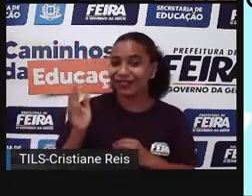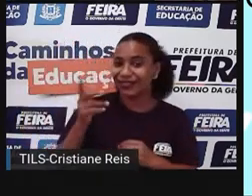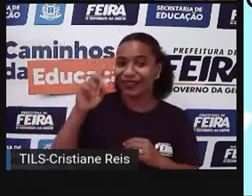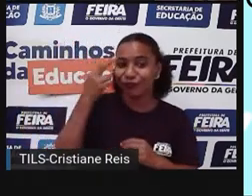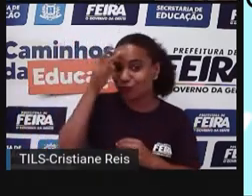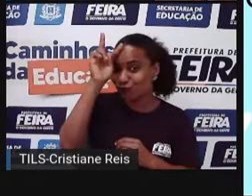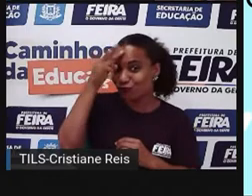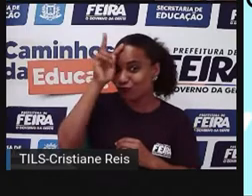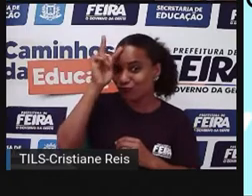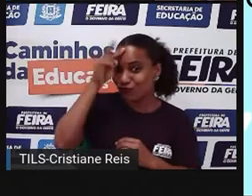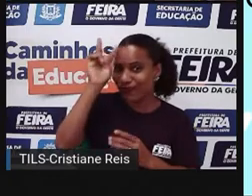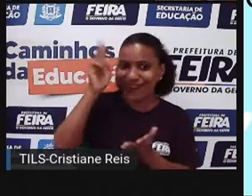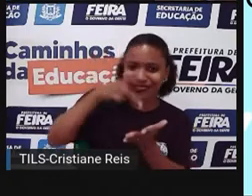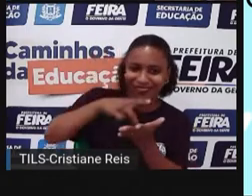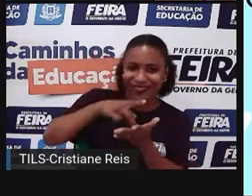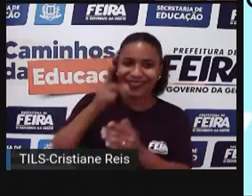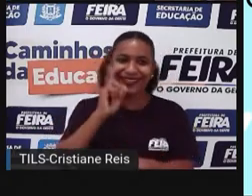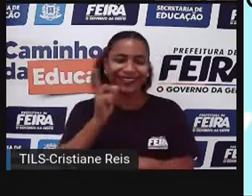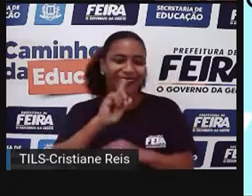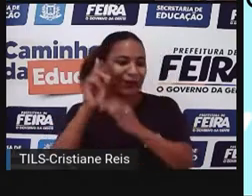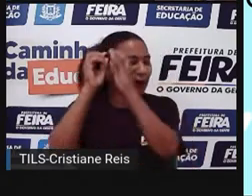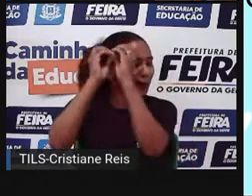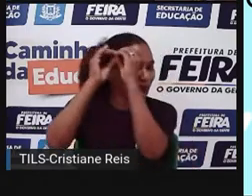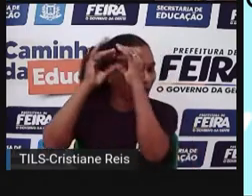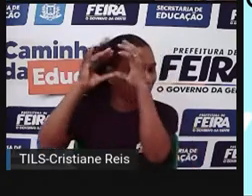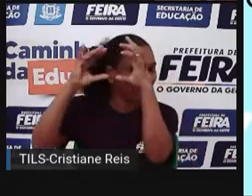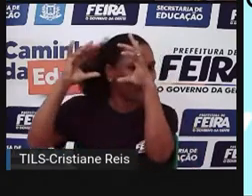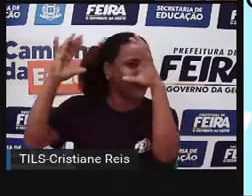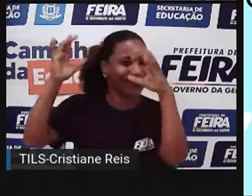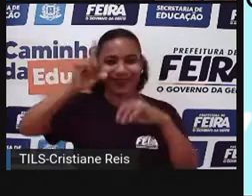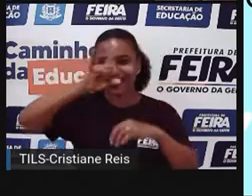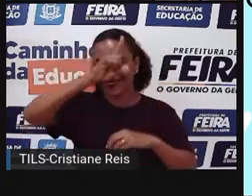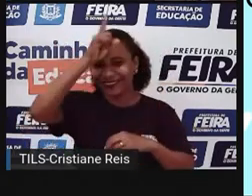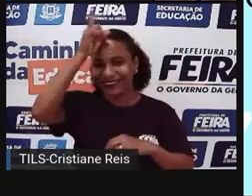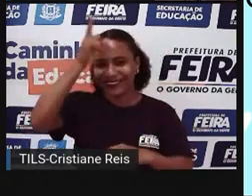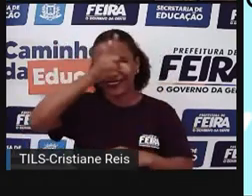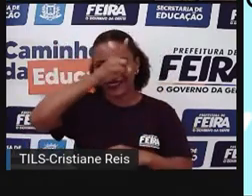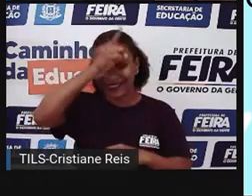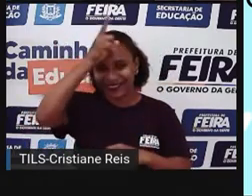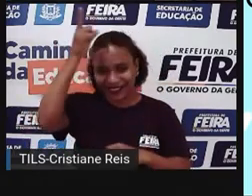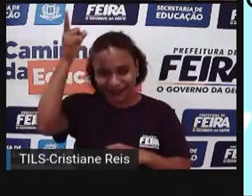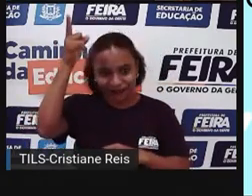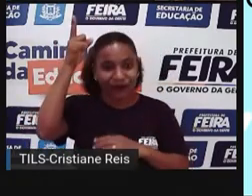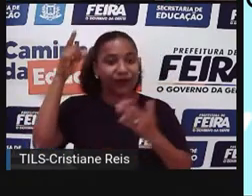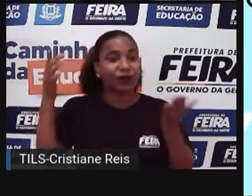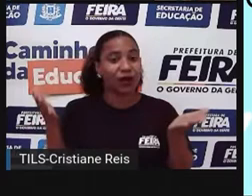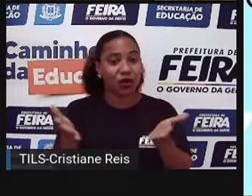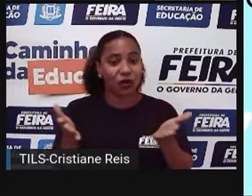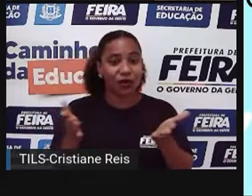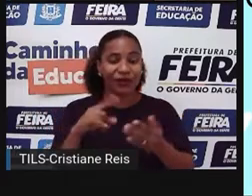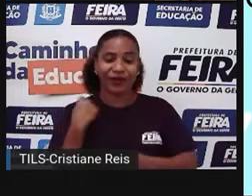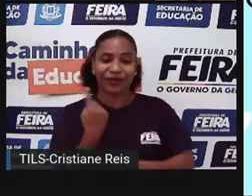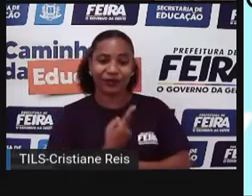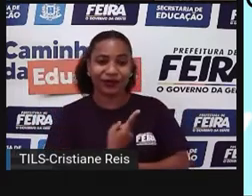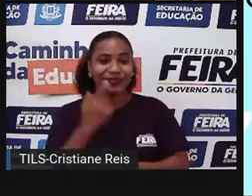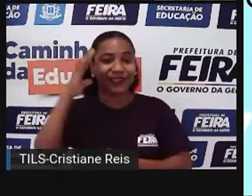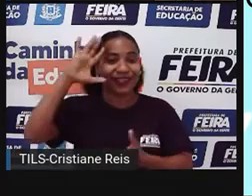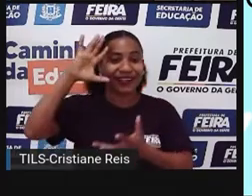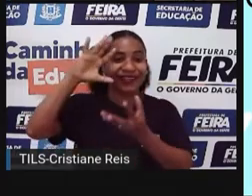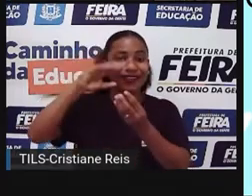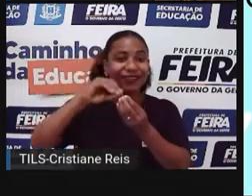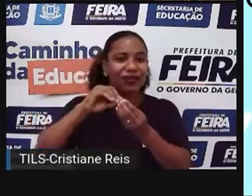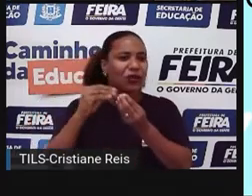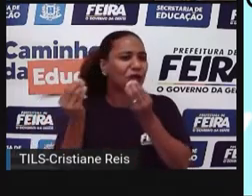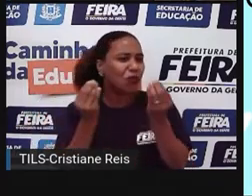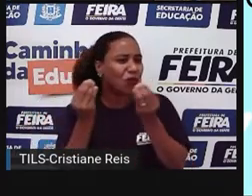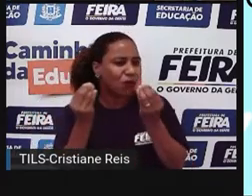Então, pra gente contar melhor essa história, Entender melhor como é que é isso, como é que as lendas